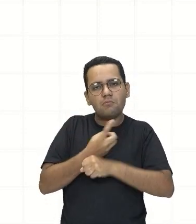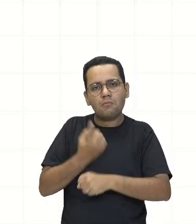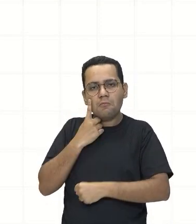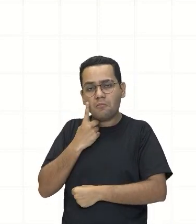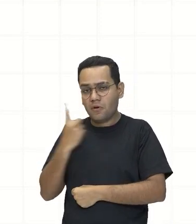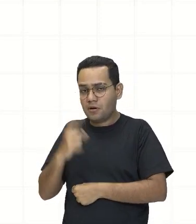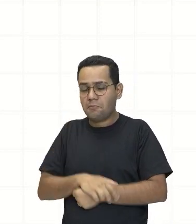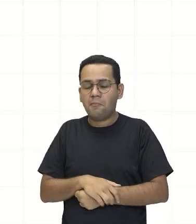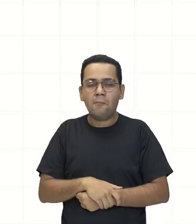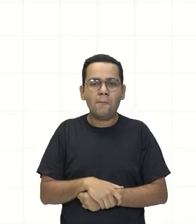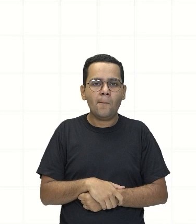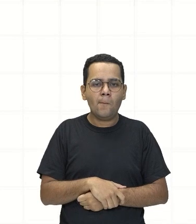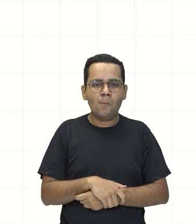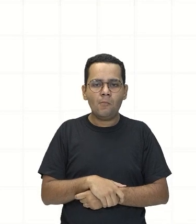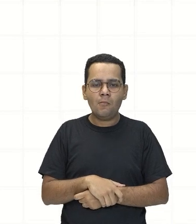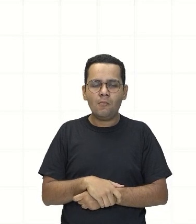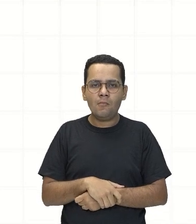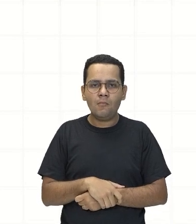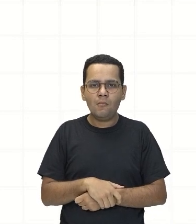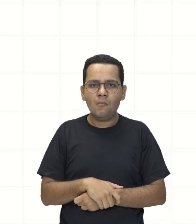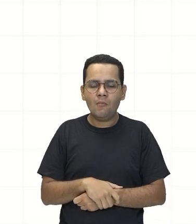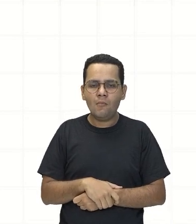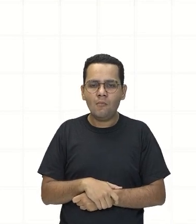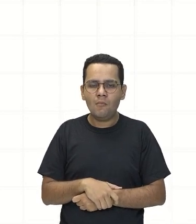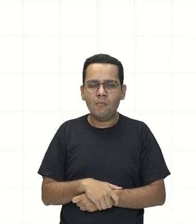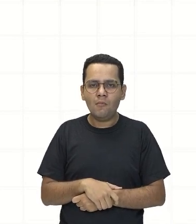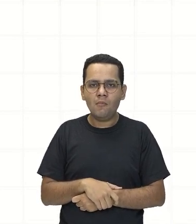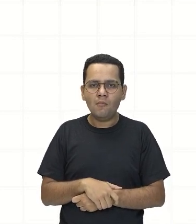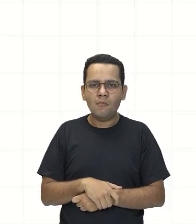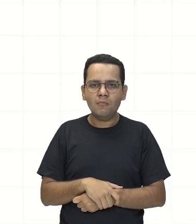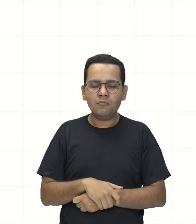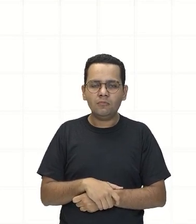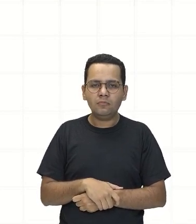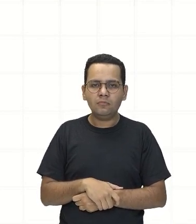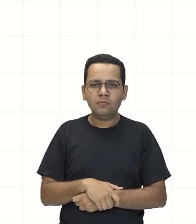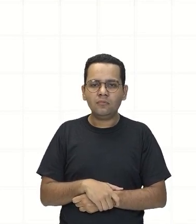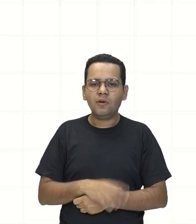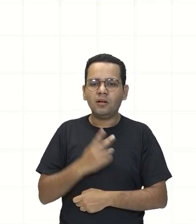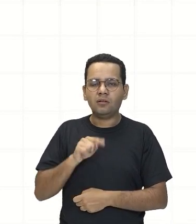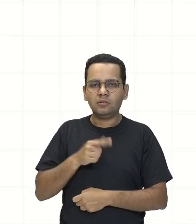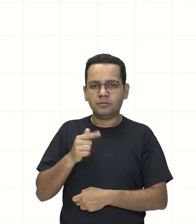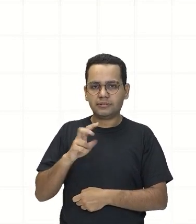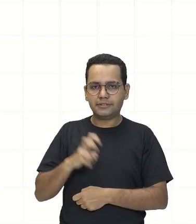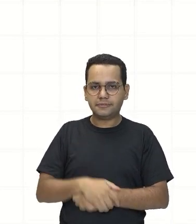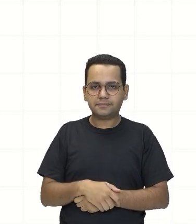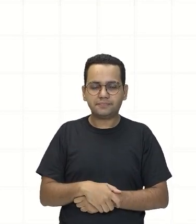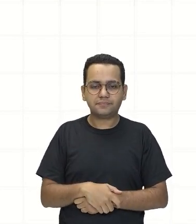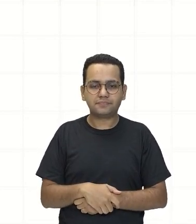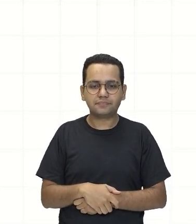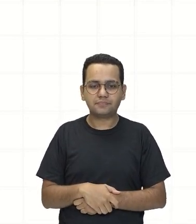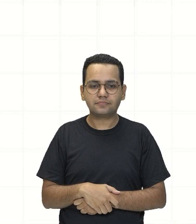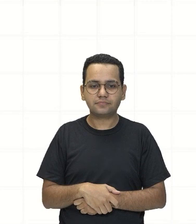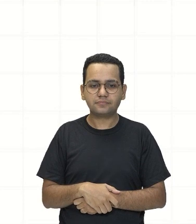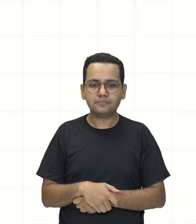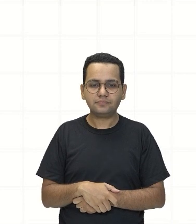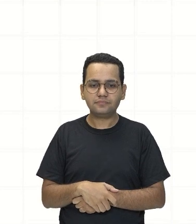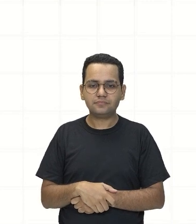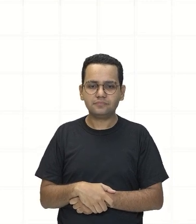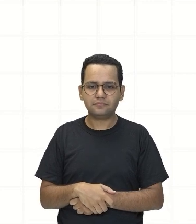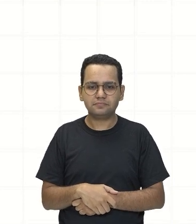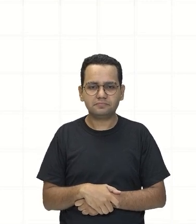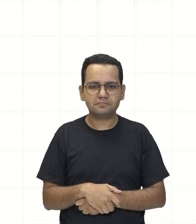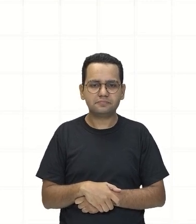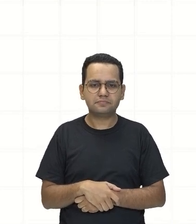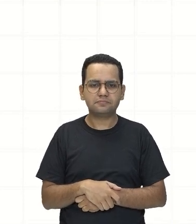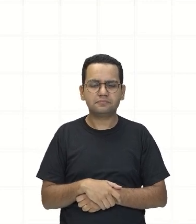Você vai exatamente chegar a 2,75 E aí repetir Mas olha